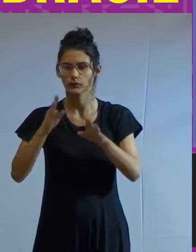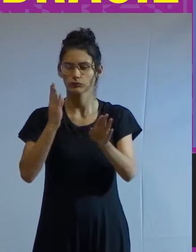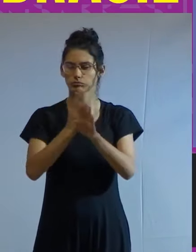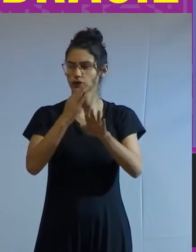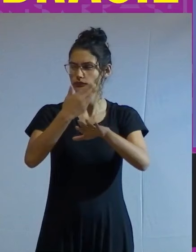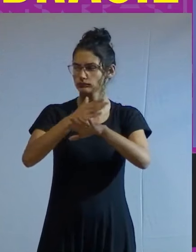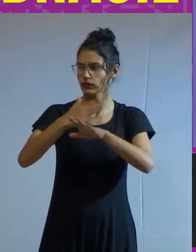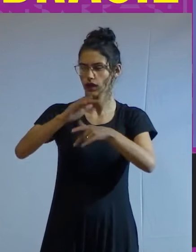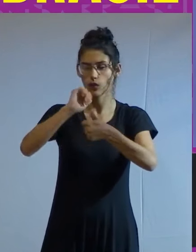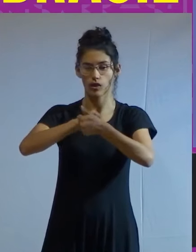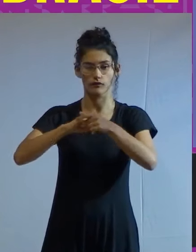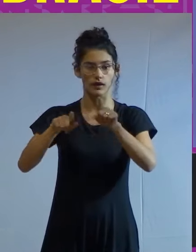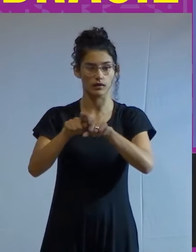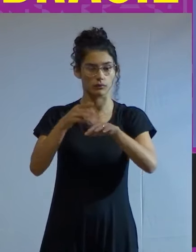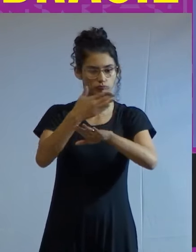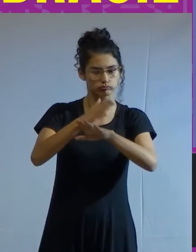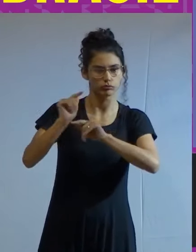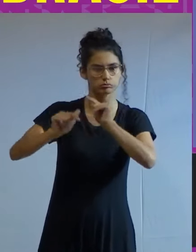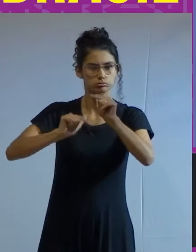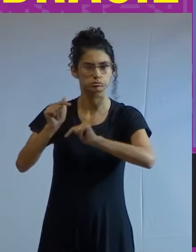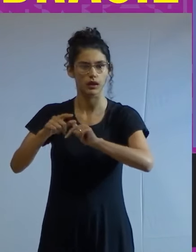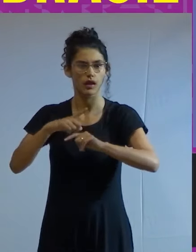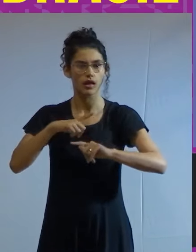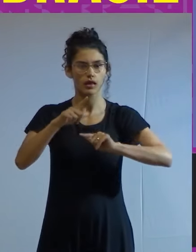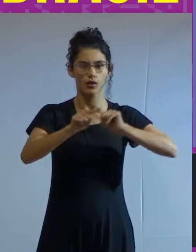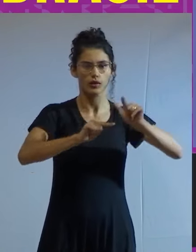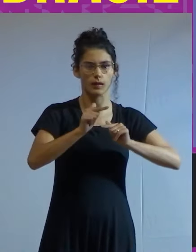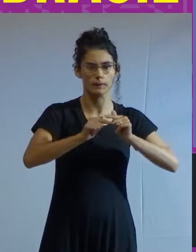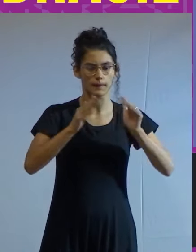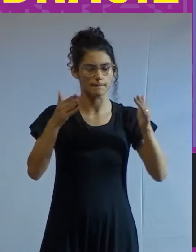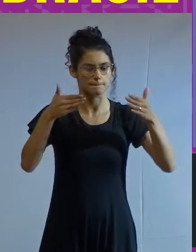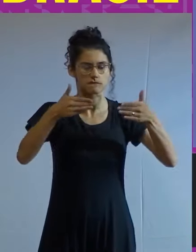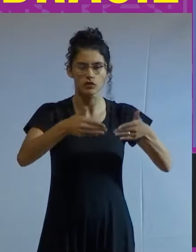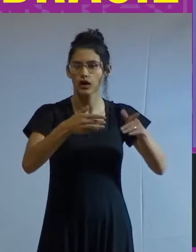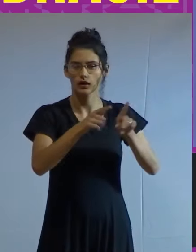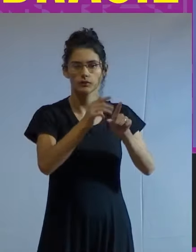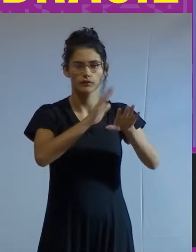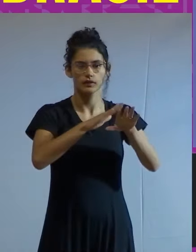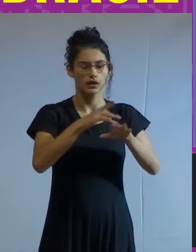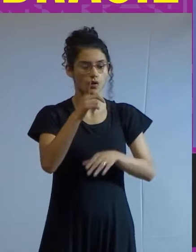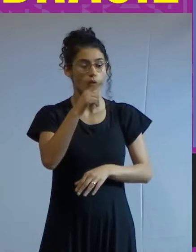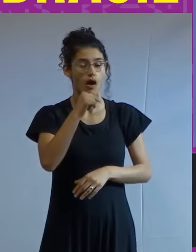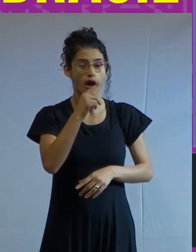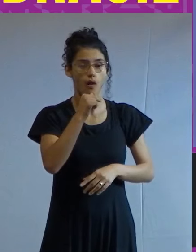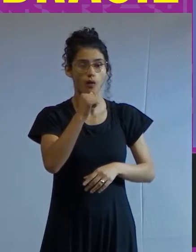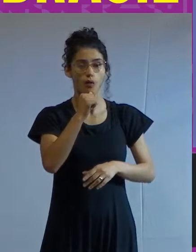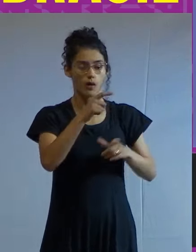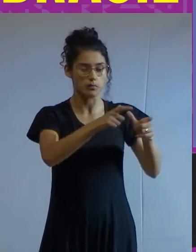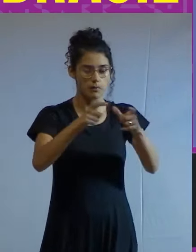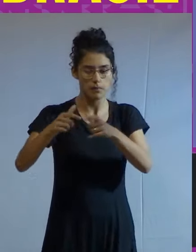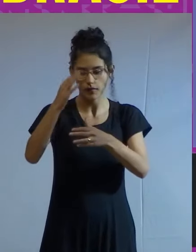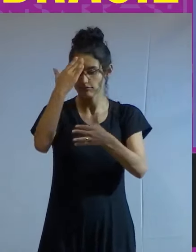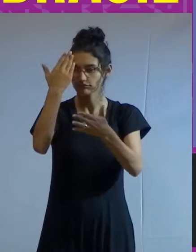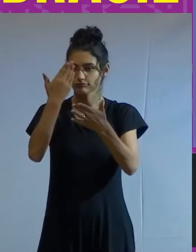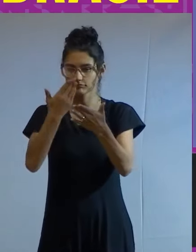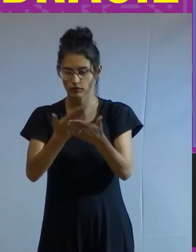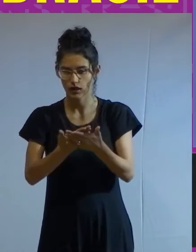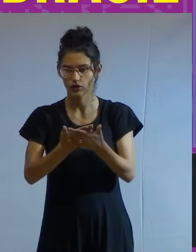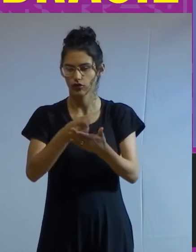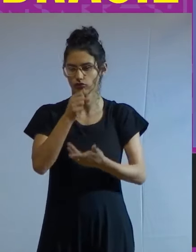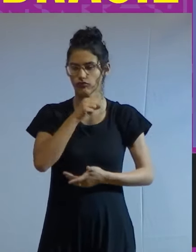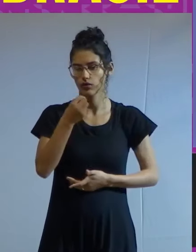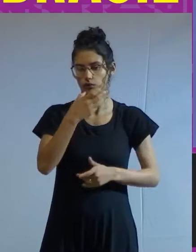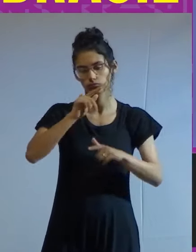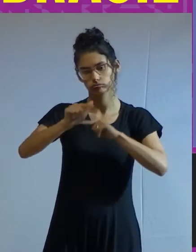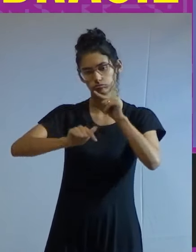treinar e qualificar essa mão de obra num trabalho de sísifo, jogando água em cestos, acreditando que o velho